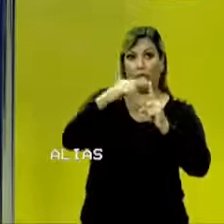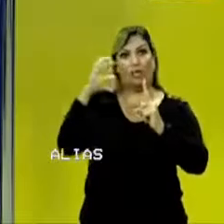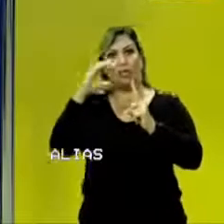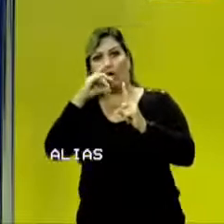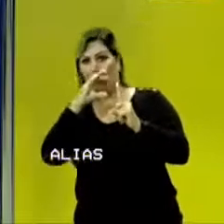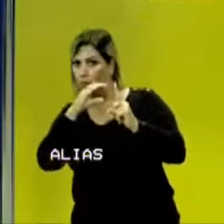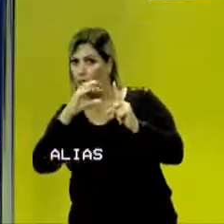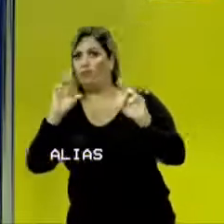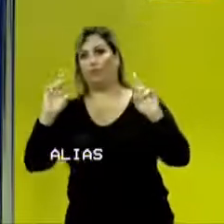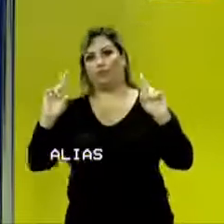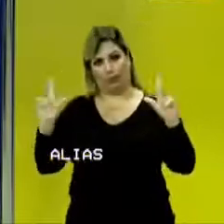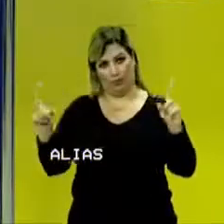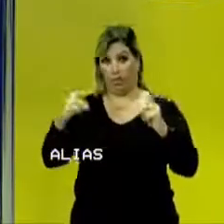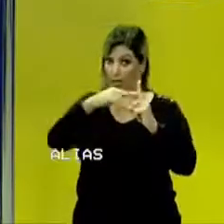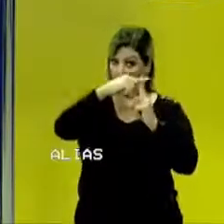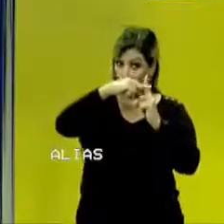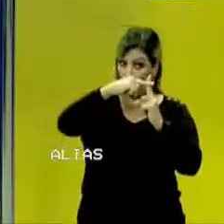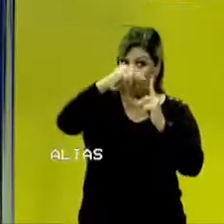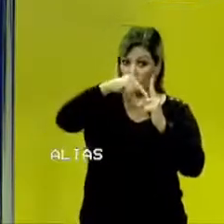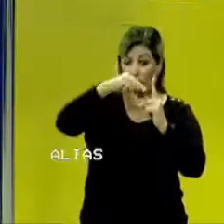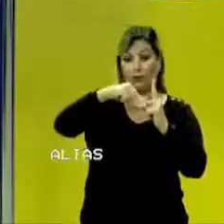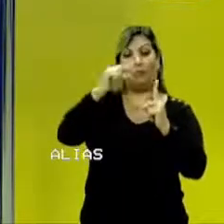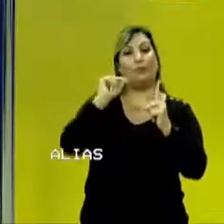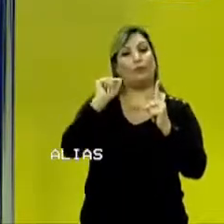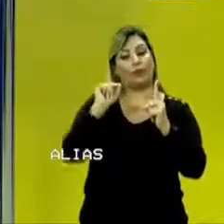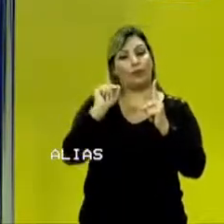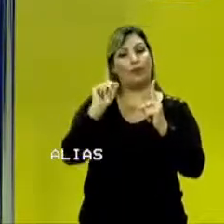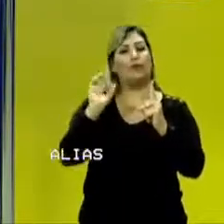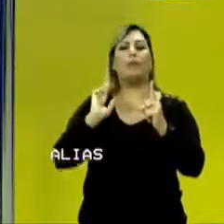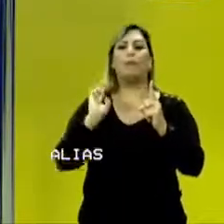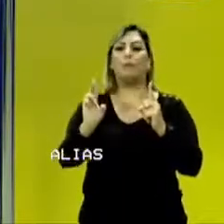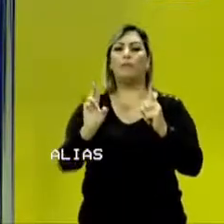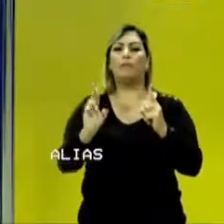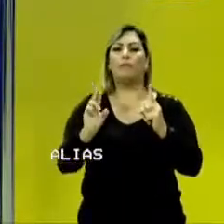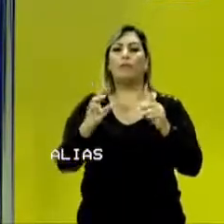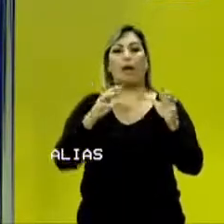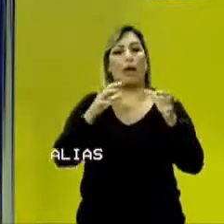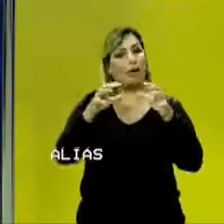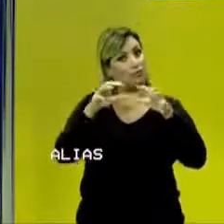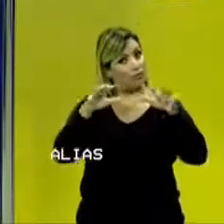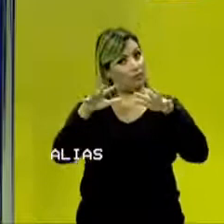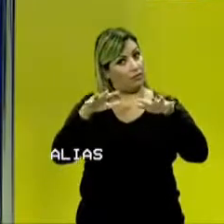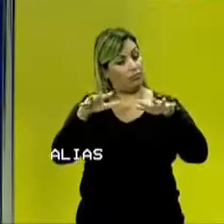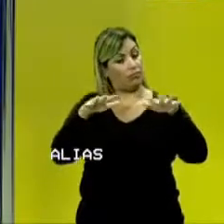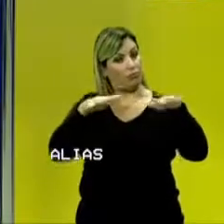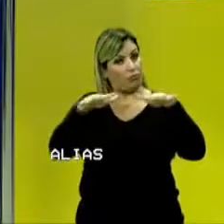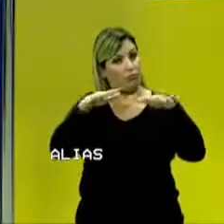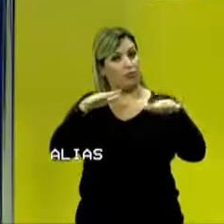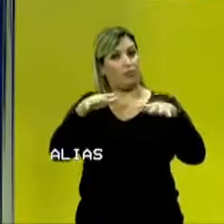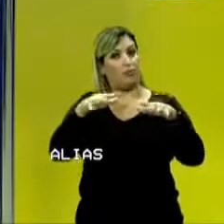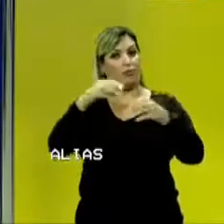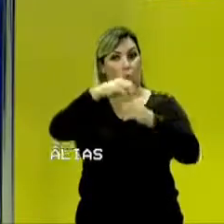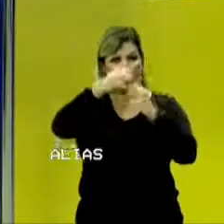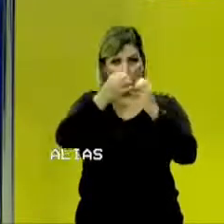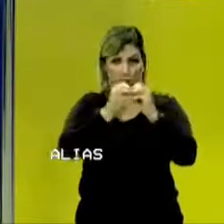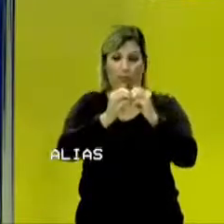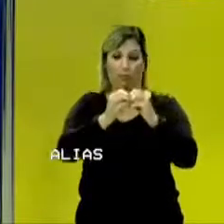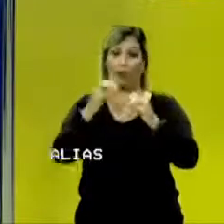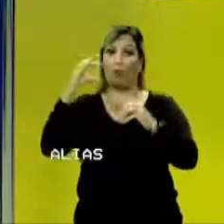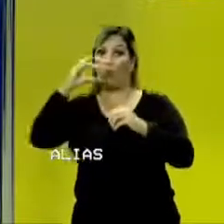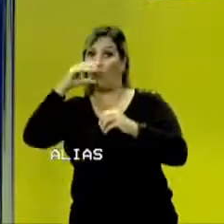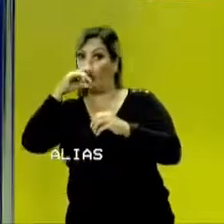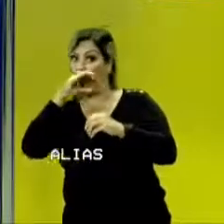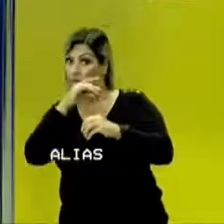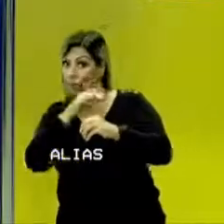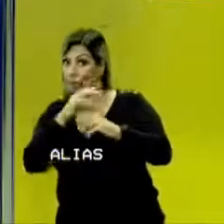calor, né? A temperatura representa o quê? O grau de agitação das moléculas, tá? Agora, o calor